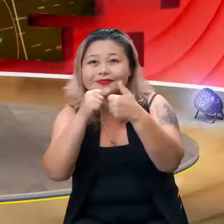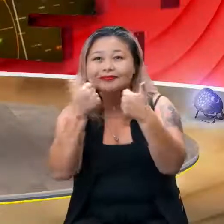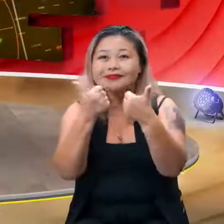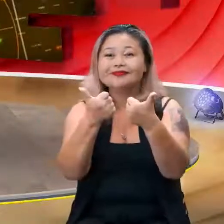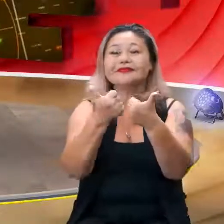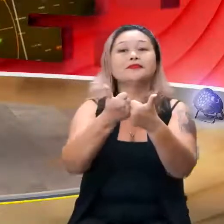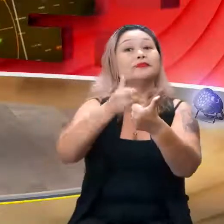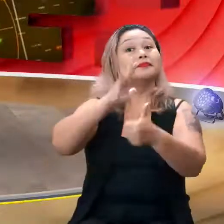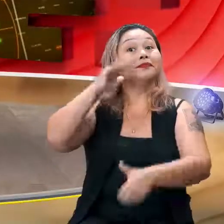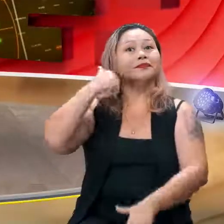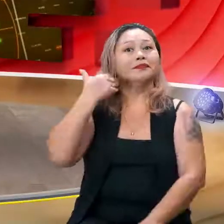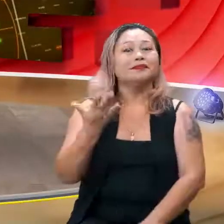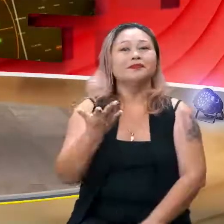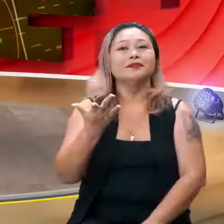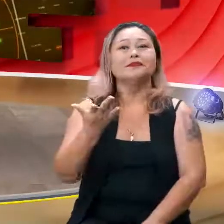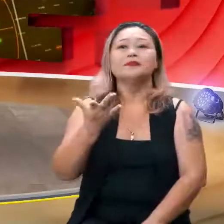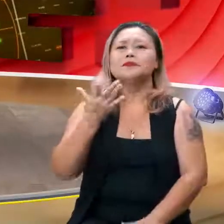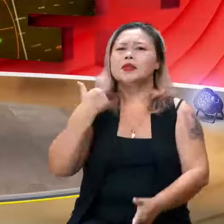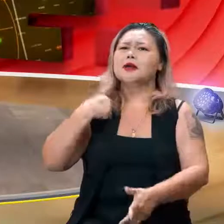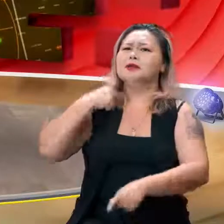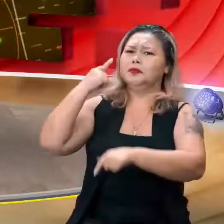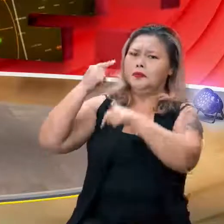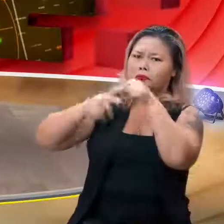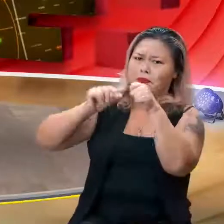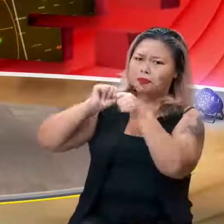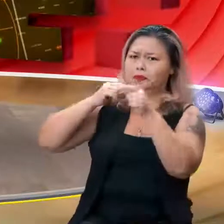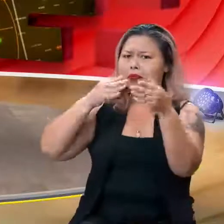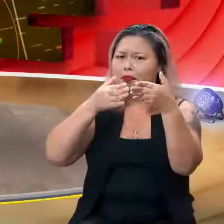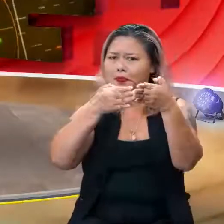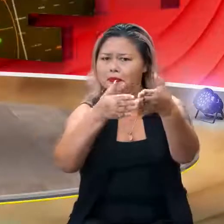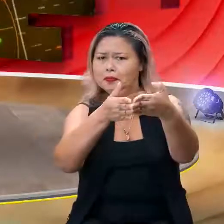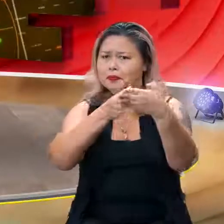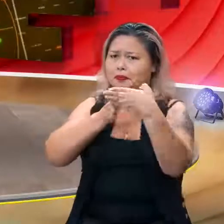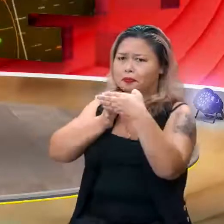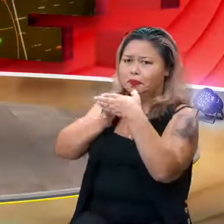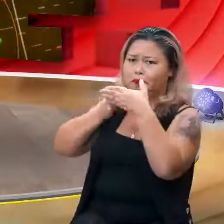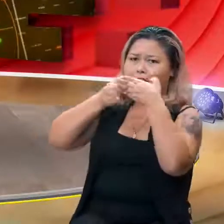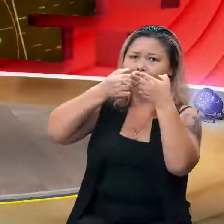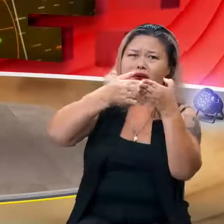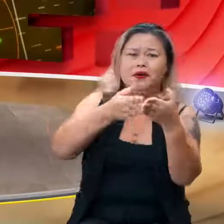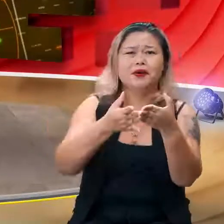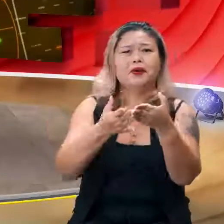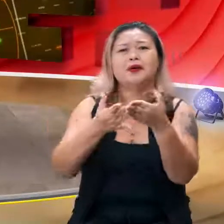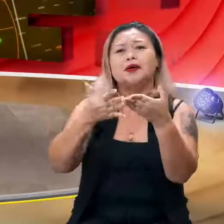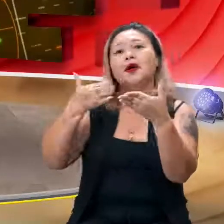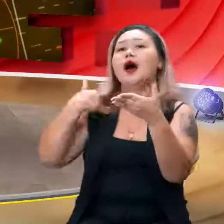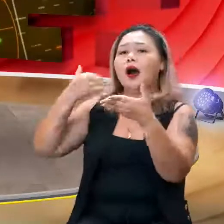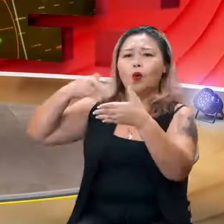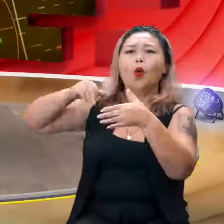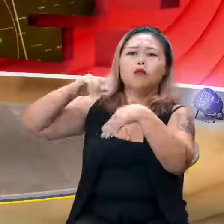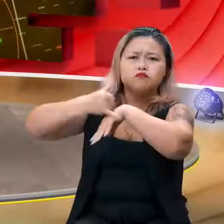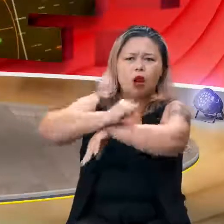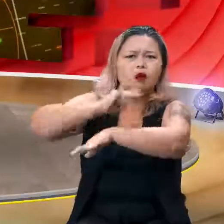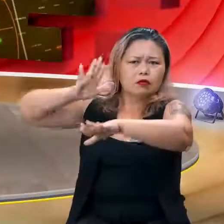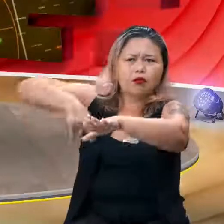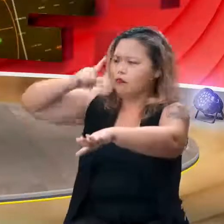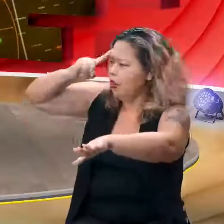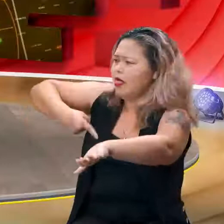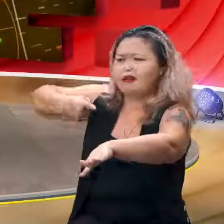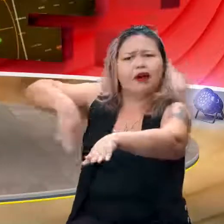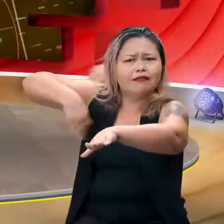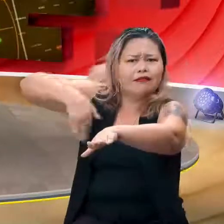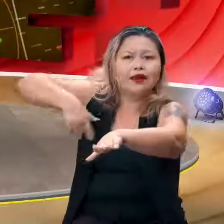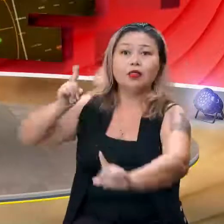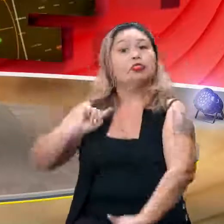Então, ó... Mão de obra danada, né? Foram três viagens. Eu botava o gordinho para ir nadando. Ah, não, não. Tem